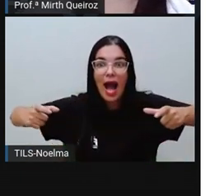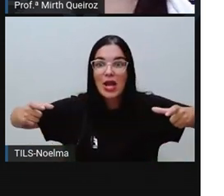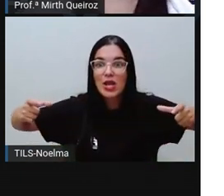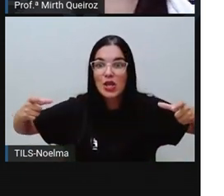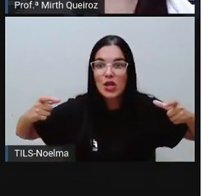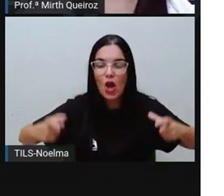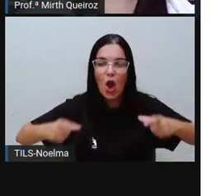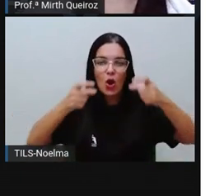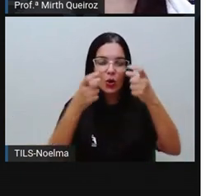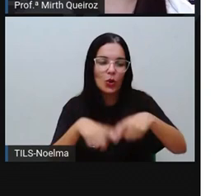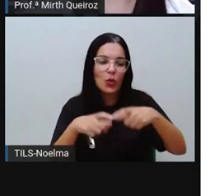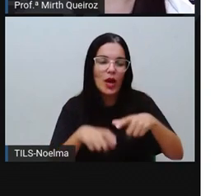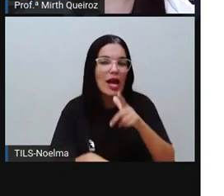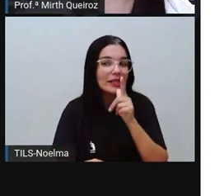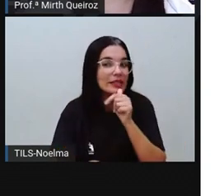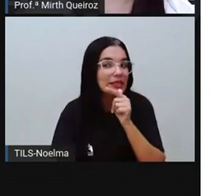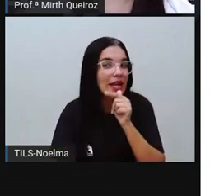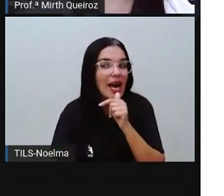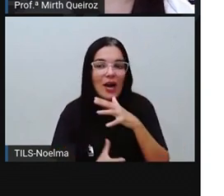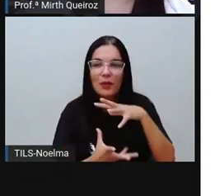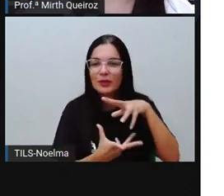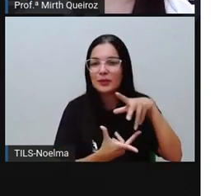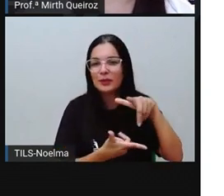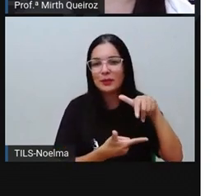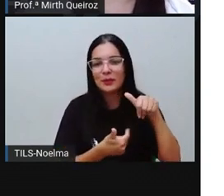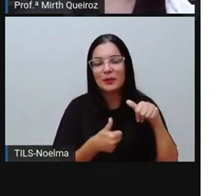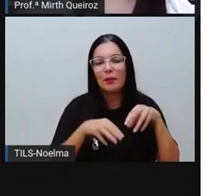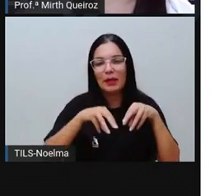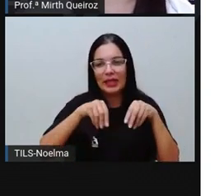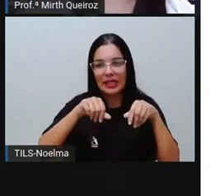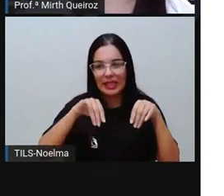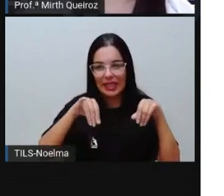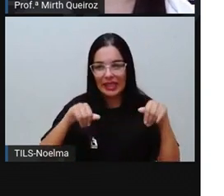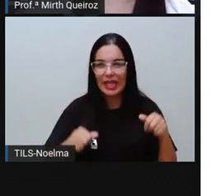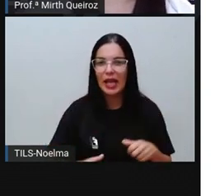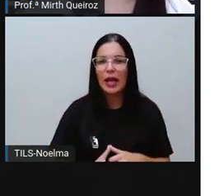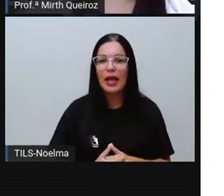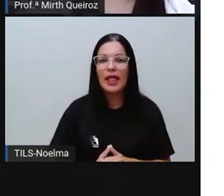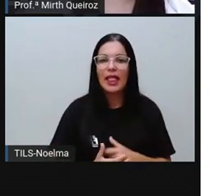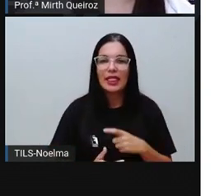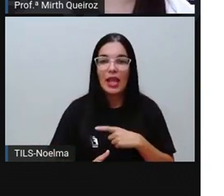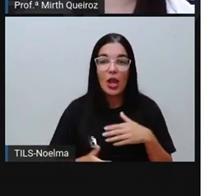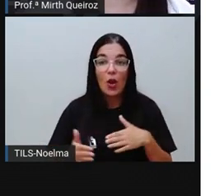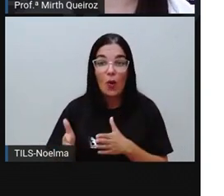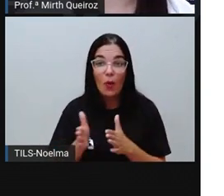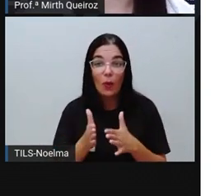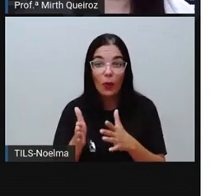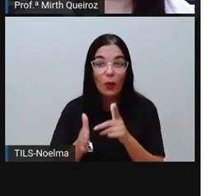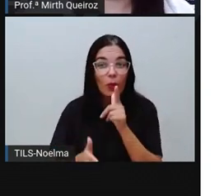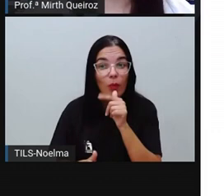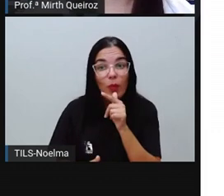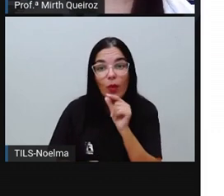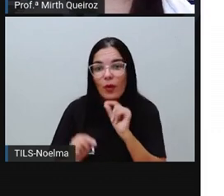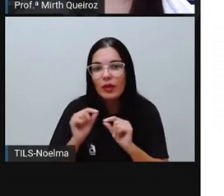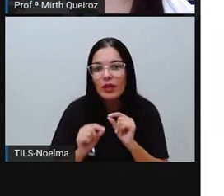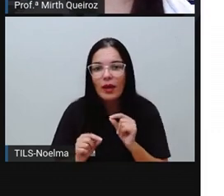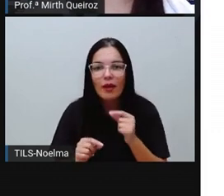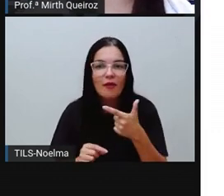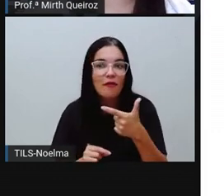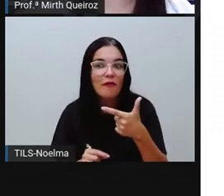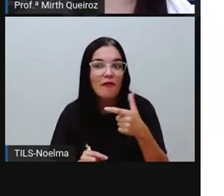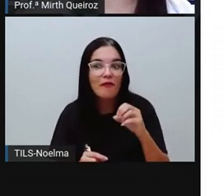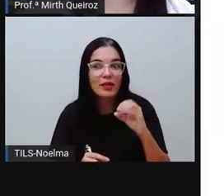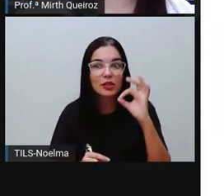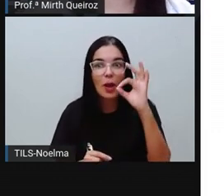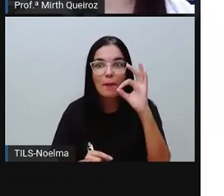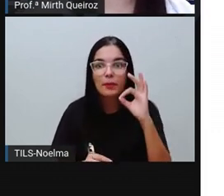viu aí logo no início. Os rios da Amazônia escoram 20% da água doce do mundo. 20%